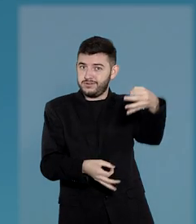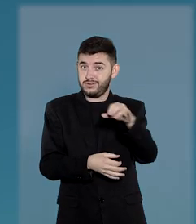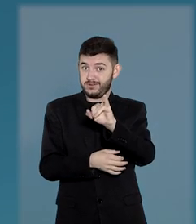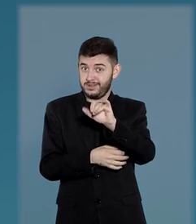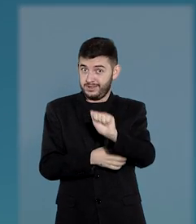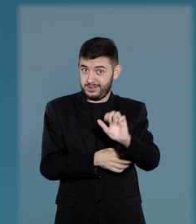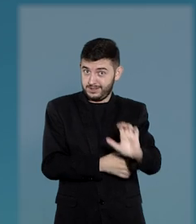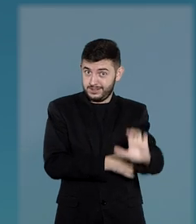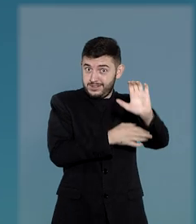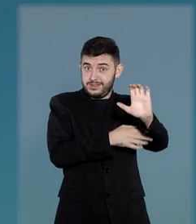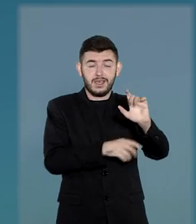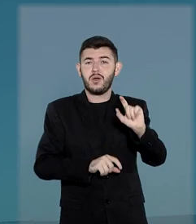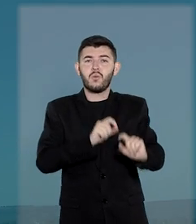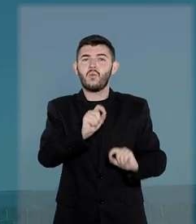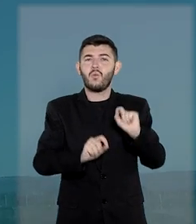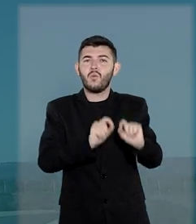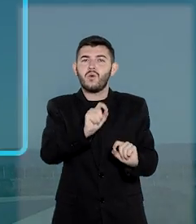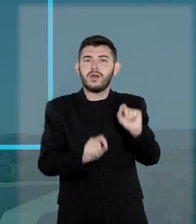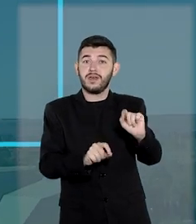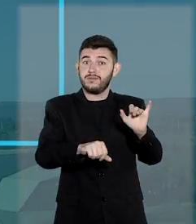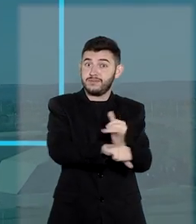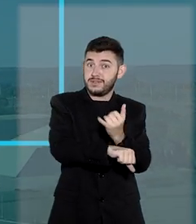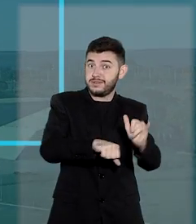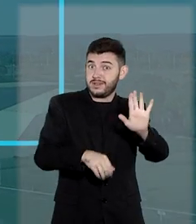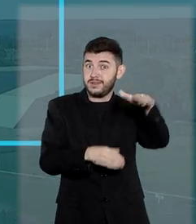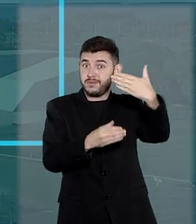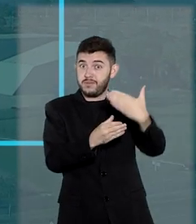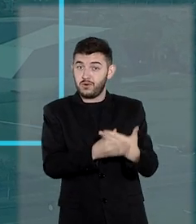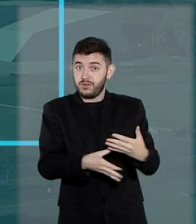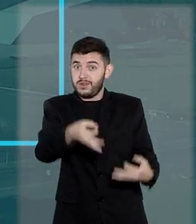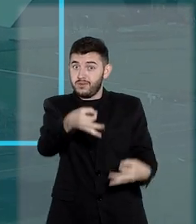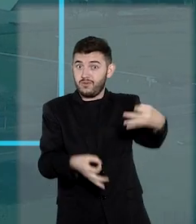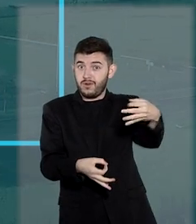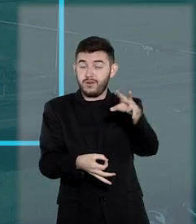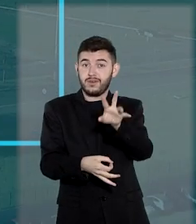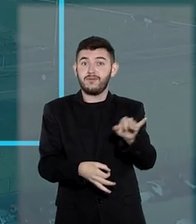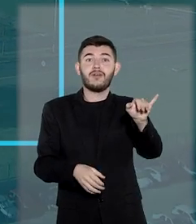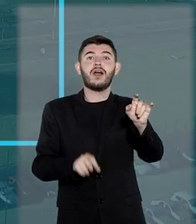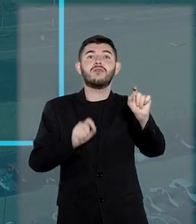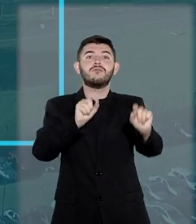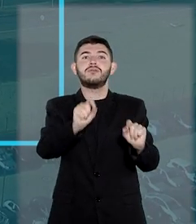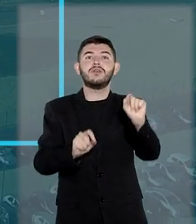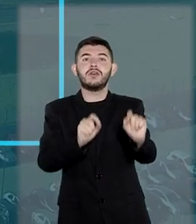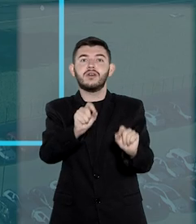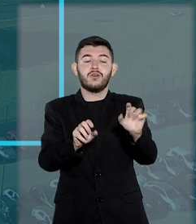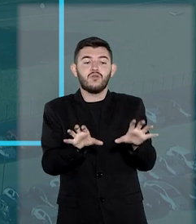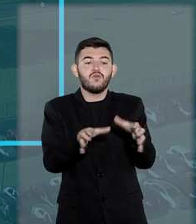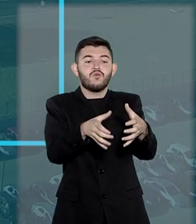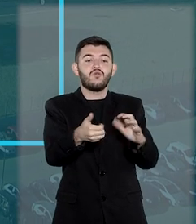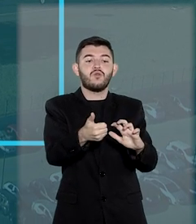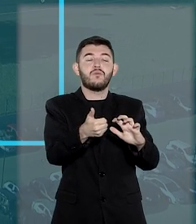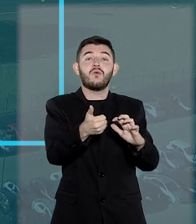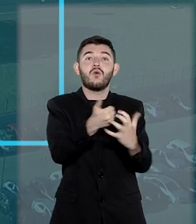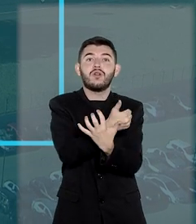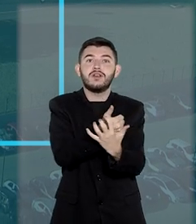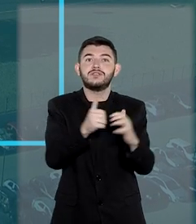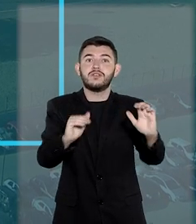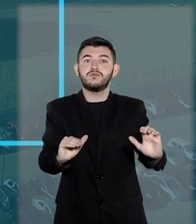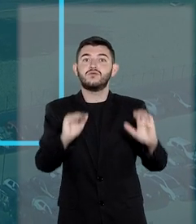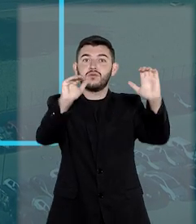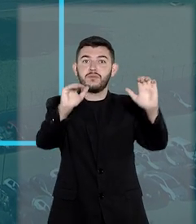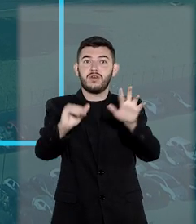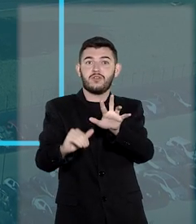O IAC consiste basicamente em um instrumento processual que permite que uma causa seja julgada por um órgão colegiado